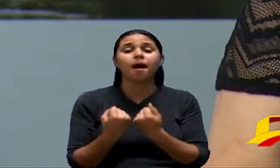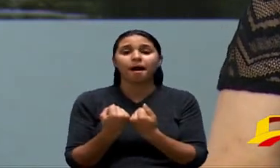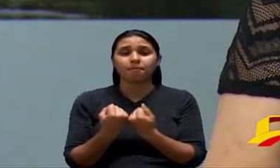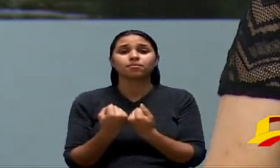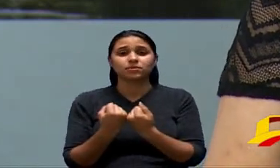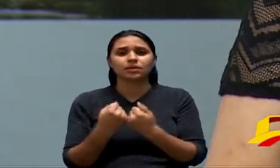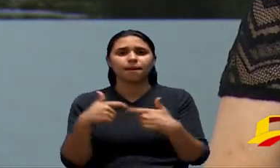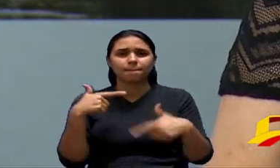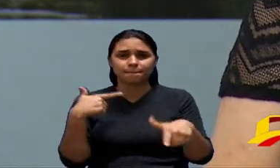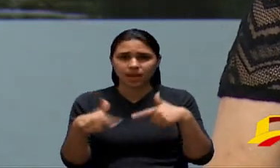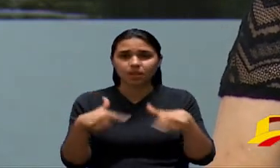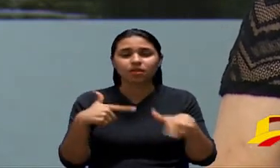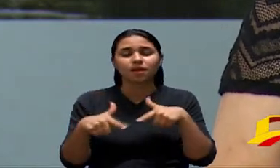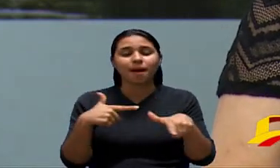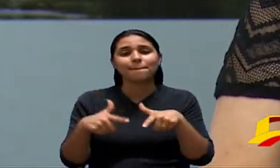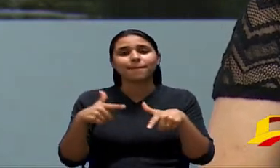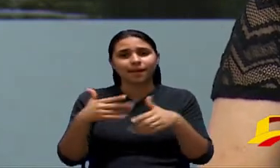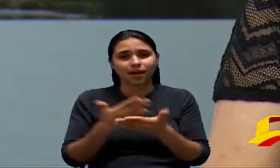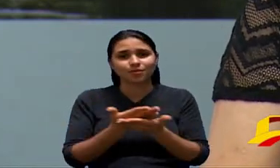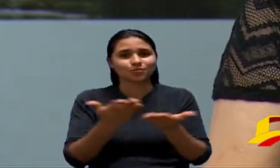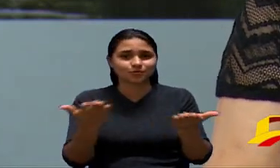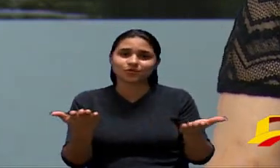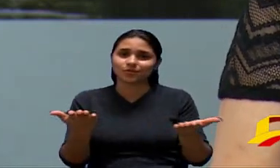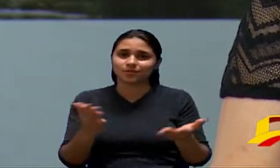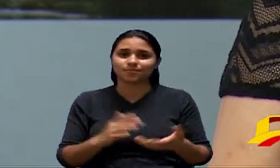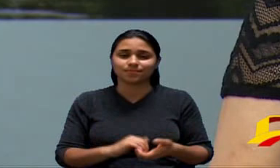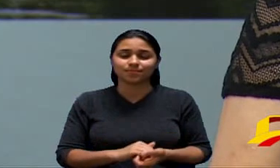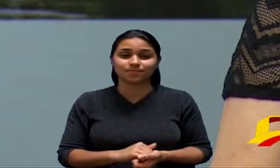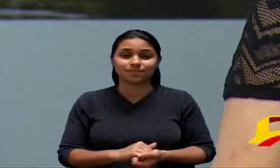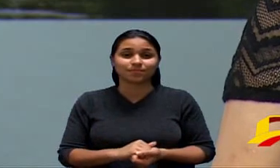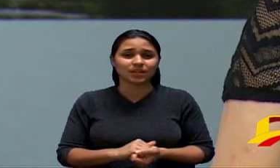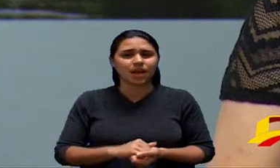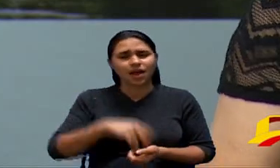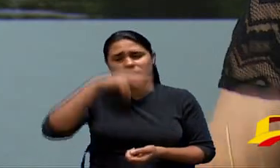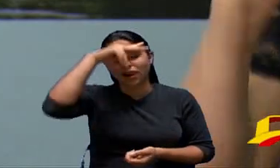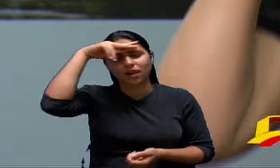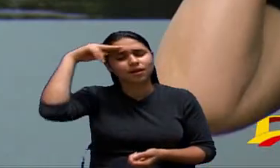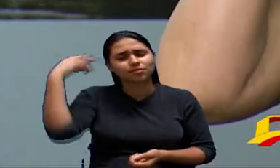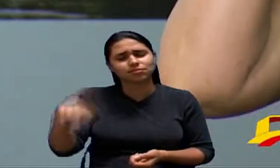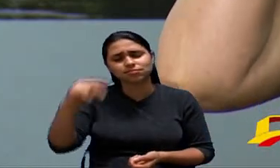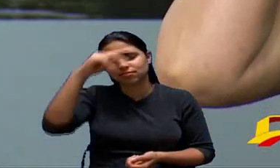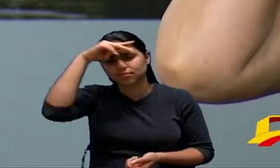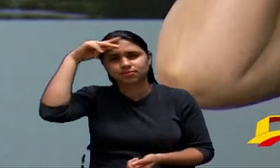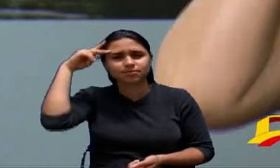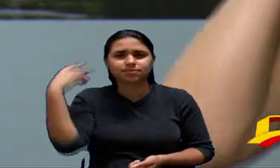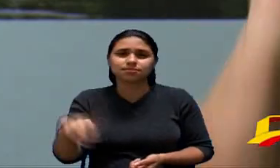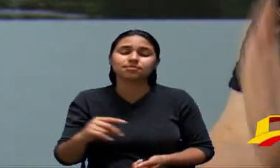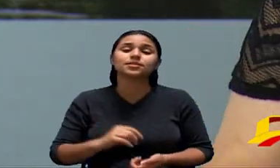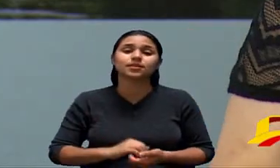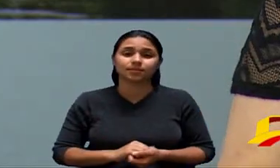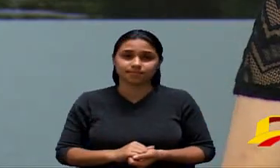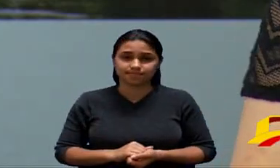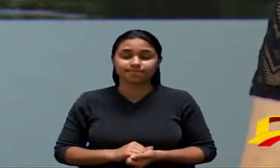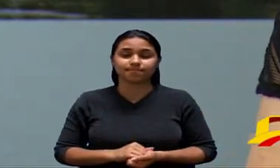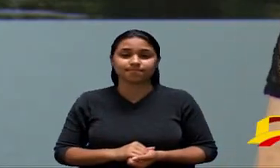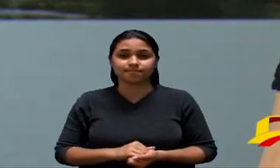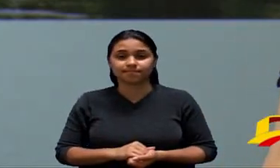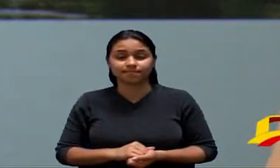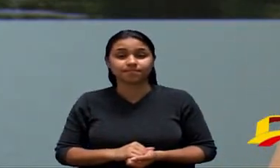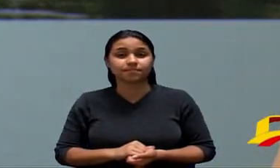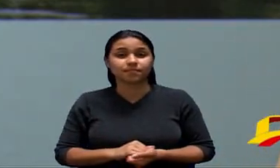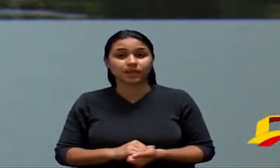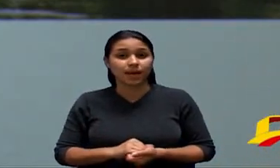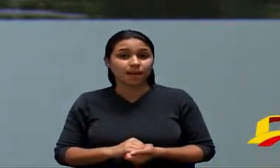e consequentemente os direitos que estão suados né e mesmo após a